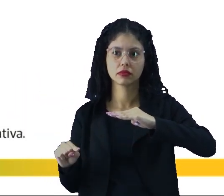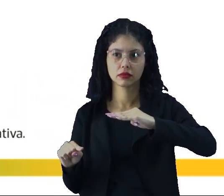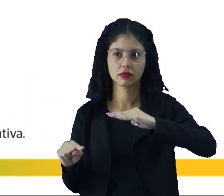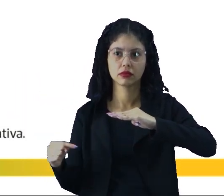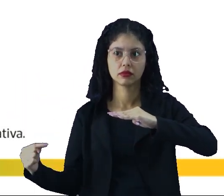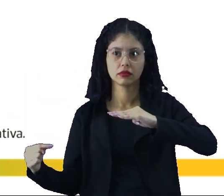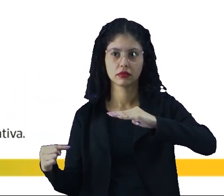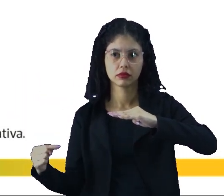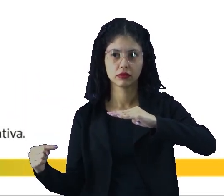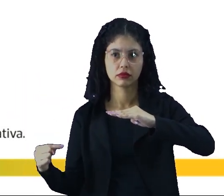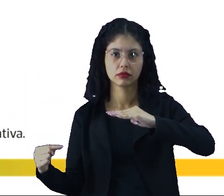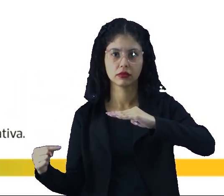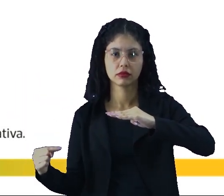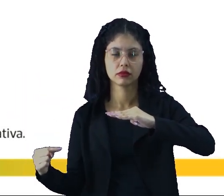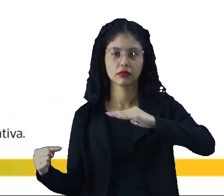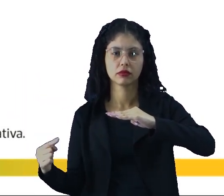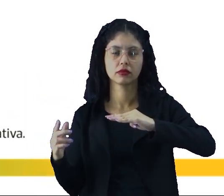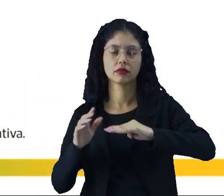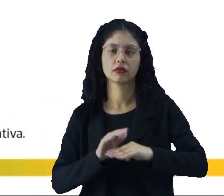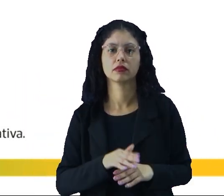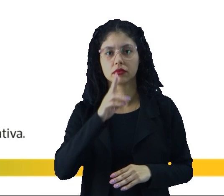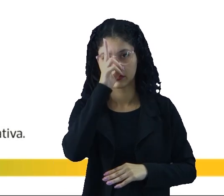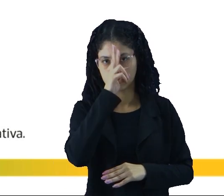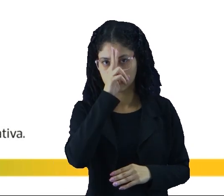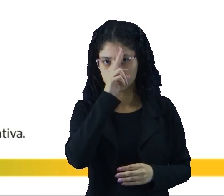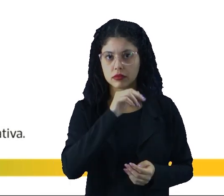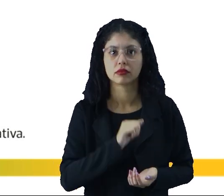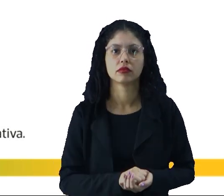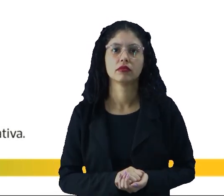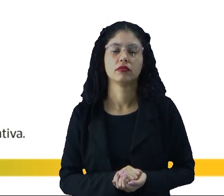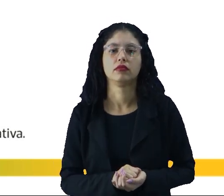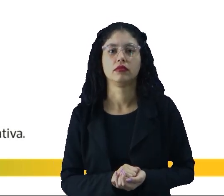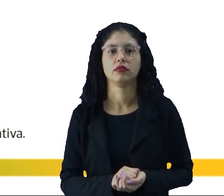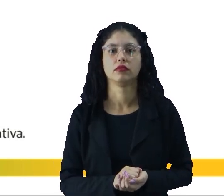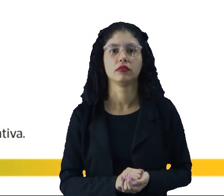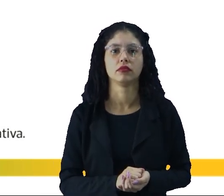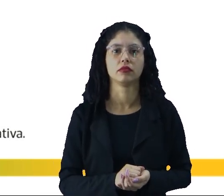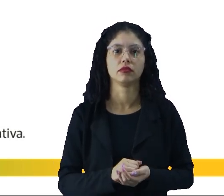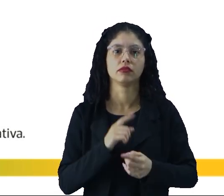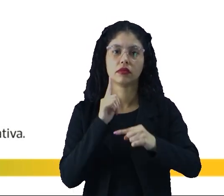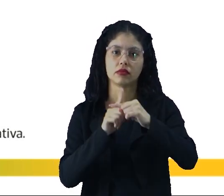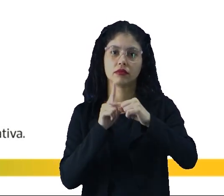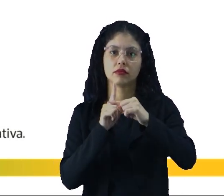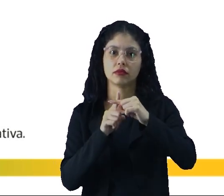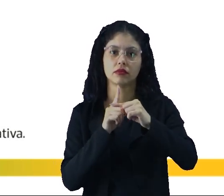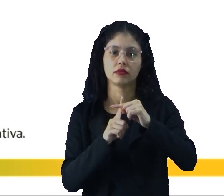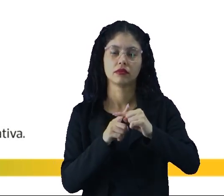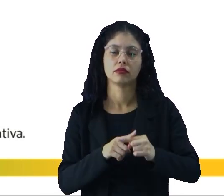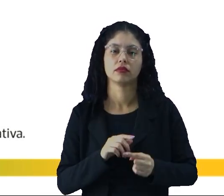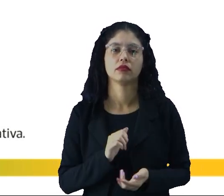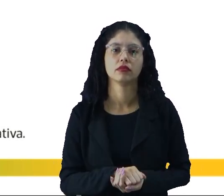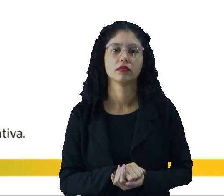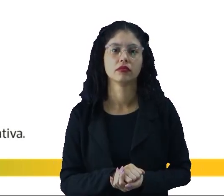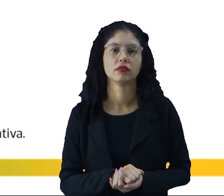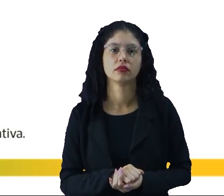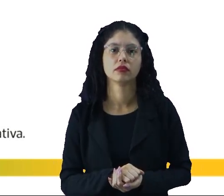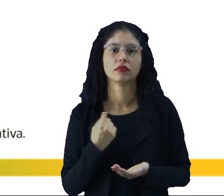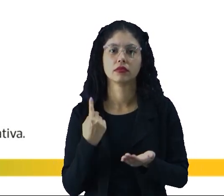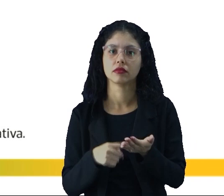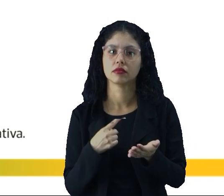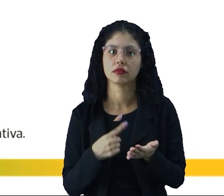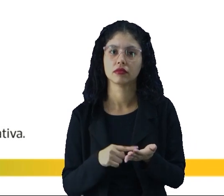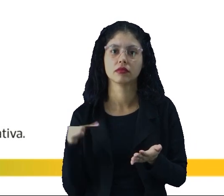ficar abaixo do eixo do tempo. Lembrando que a aceleração positiva é uma aceleração que a gente vai